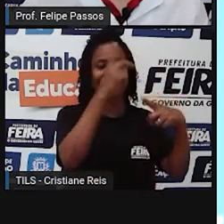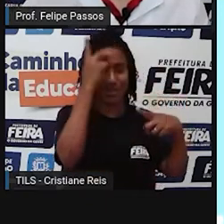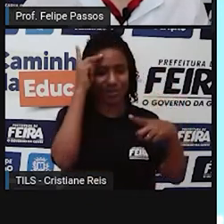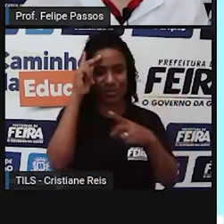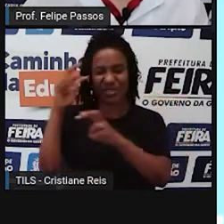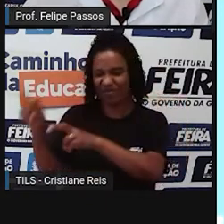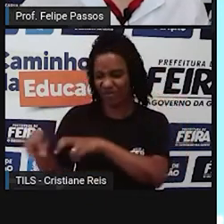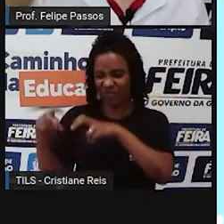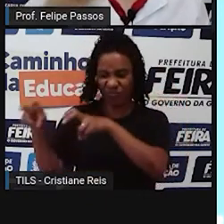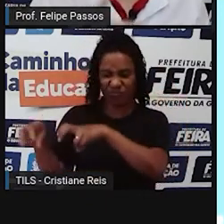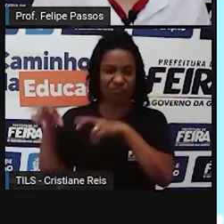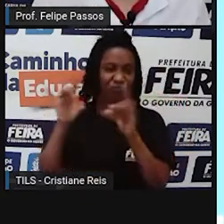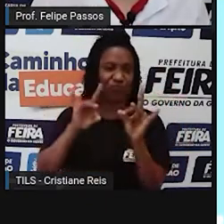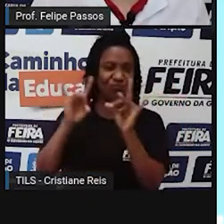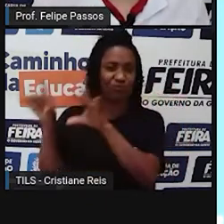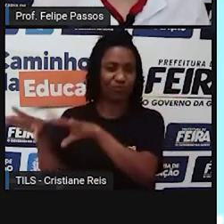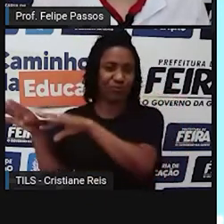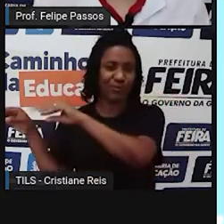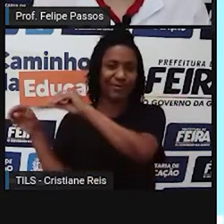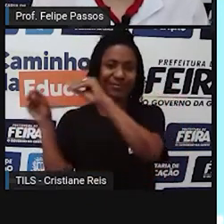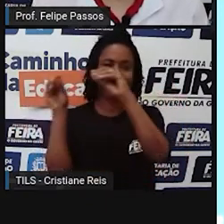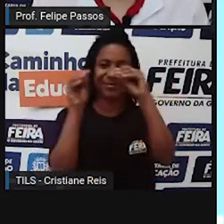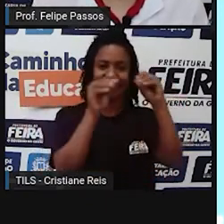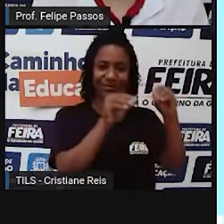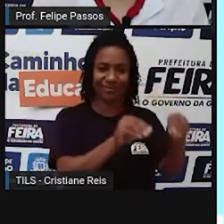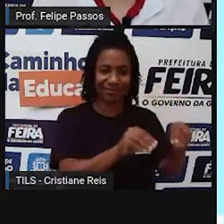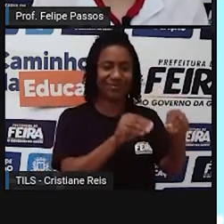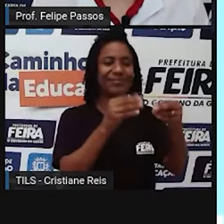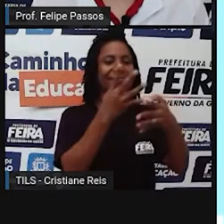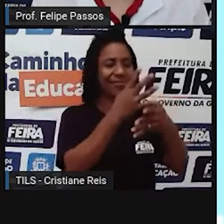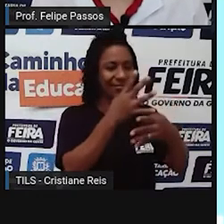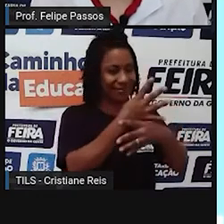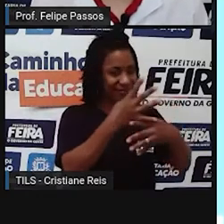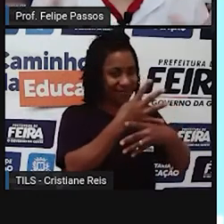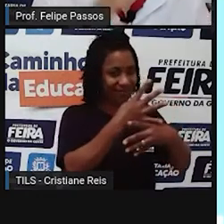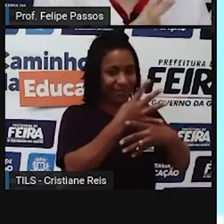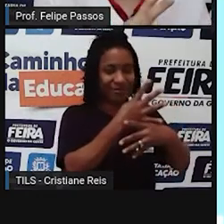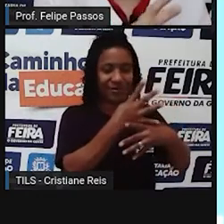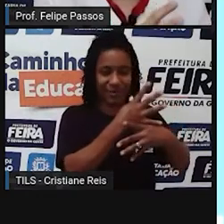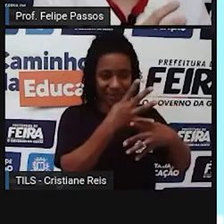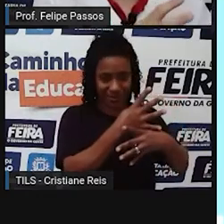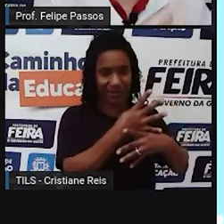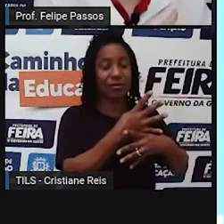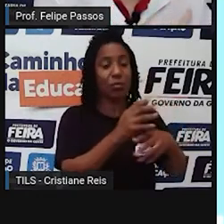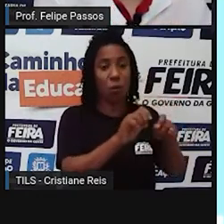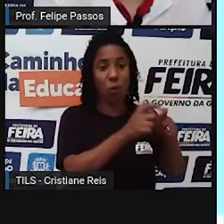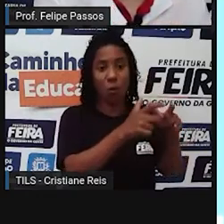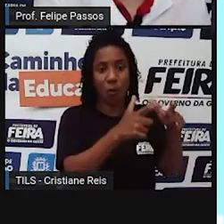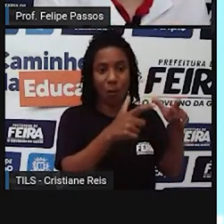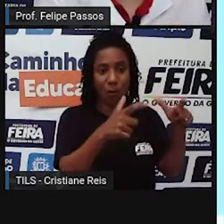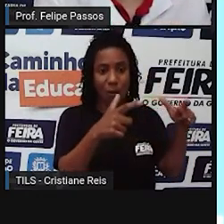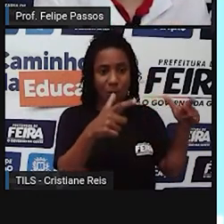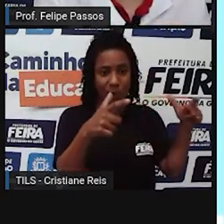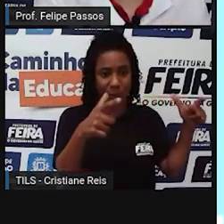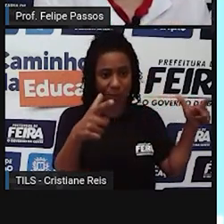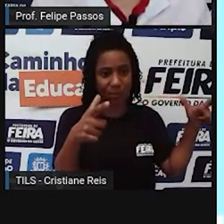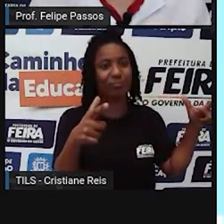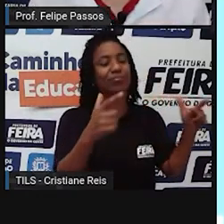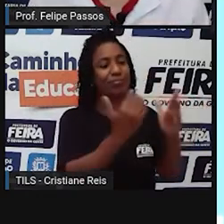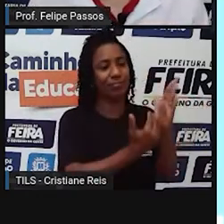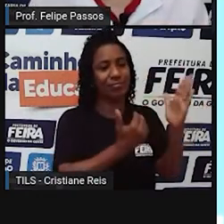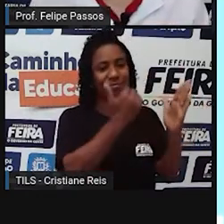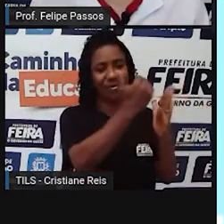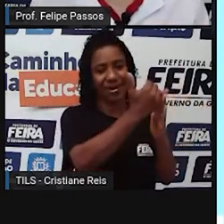da zona rural e vão para as zonas urbanas, né? Isso acaba aumentando a população vivendo em zona urbana.